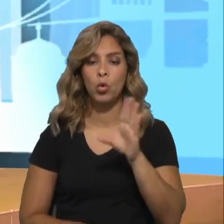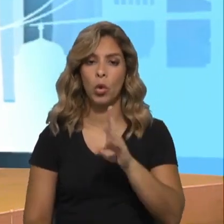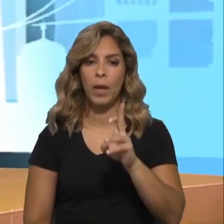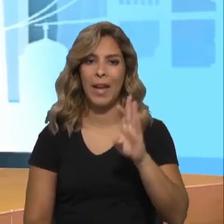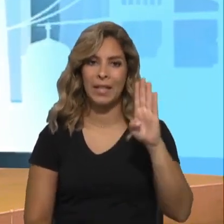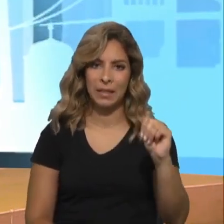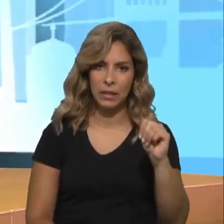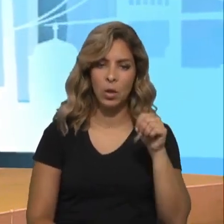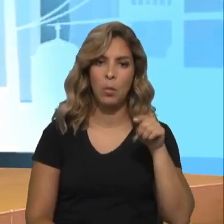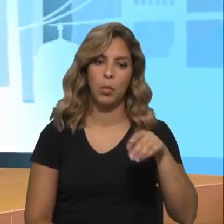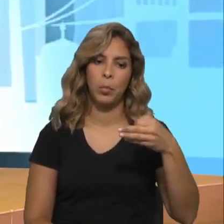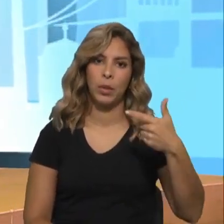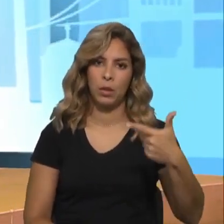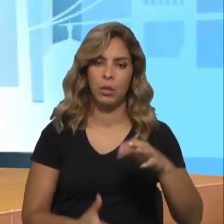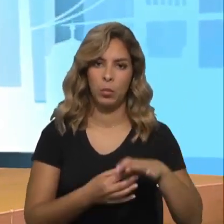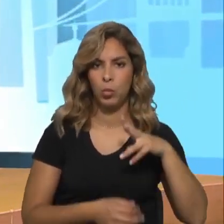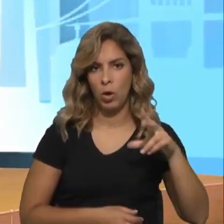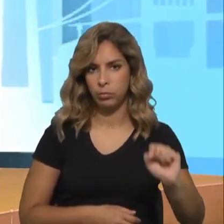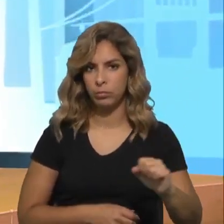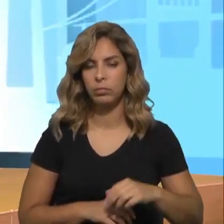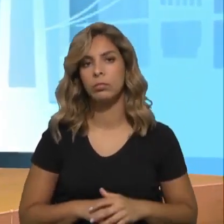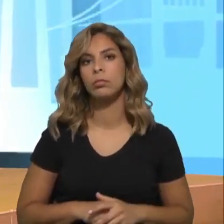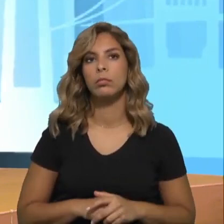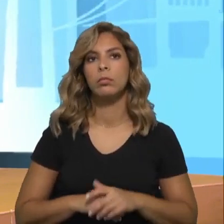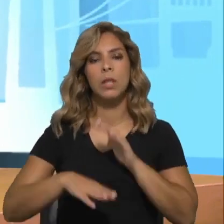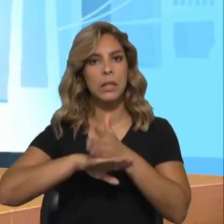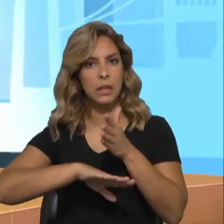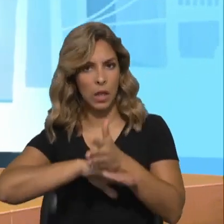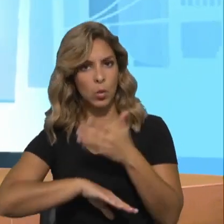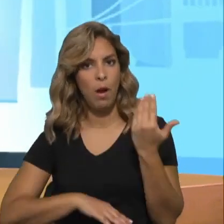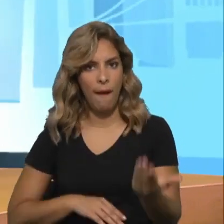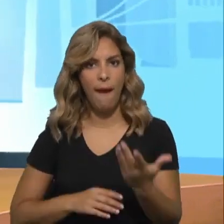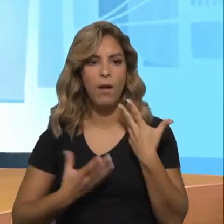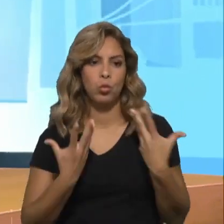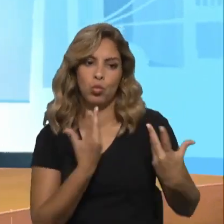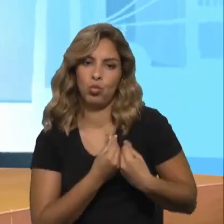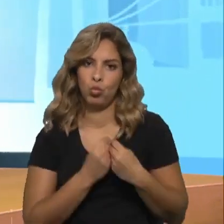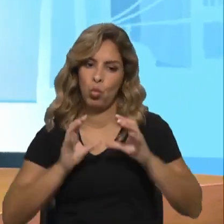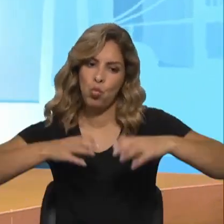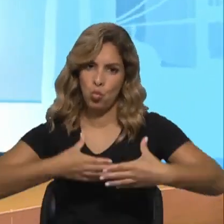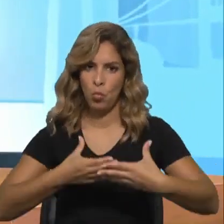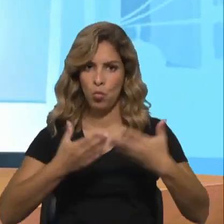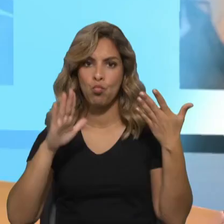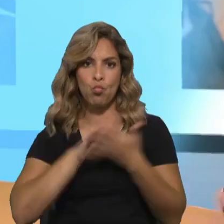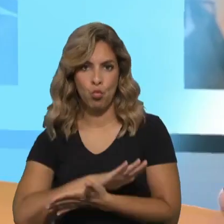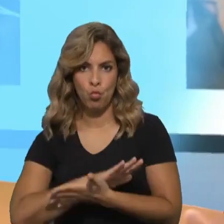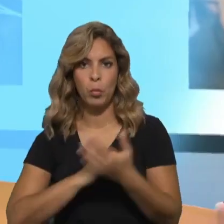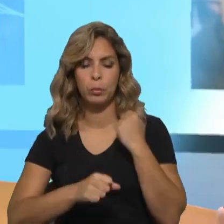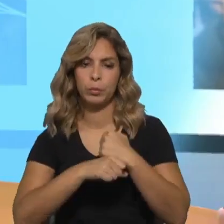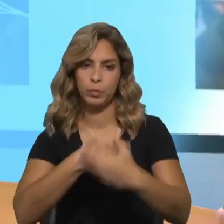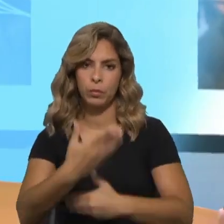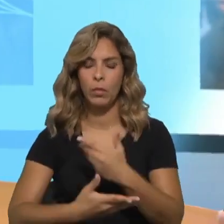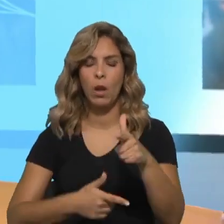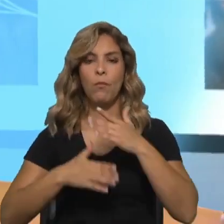jrsportugal.pt, aí conseguem aceder e juntar-se a este esforço. No fundo, o são as comunidades de hospitalidade? São